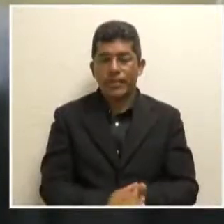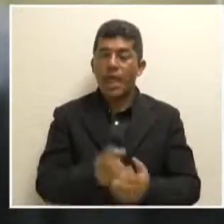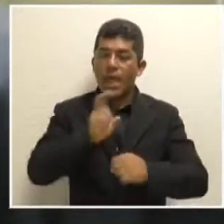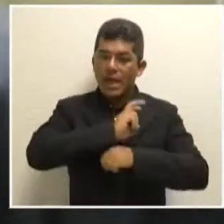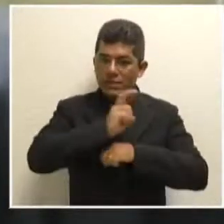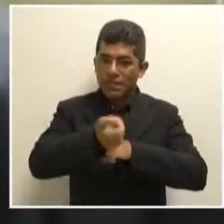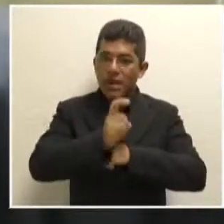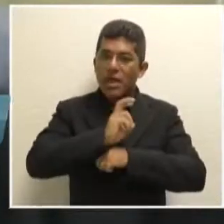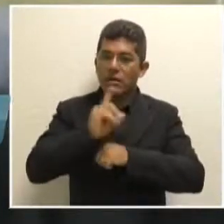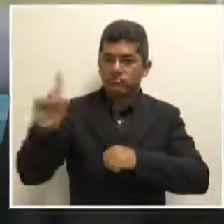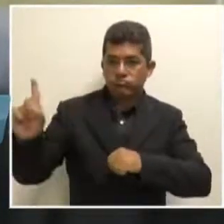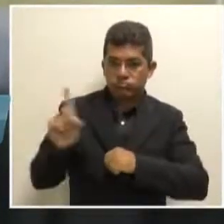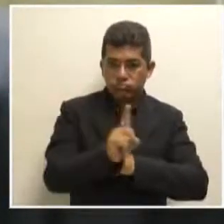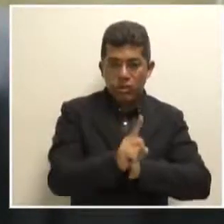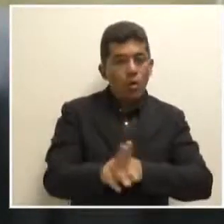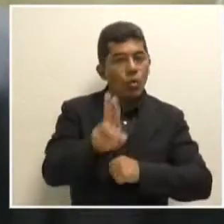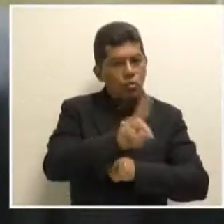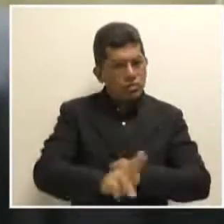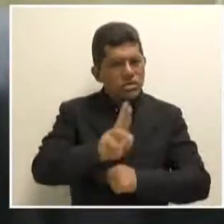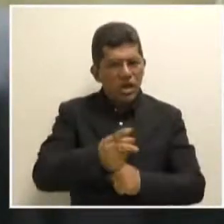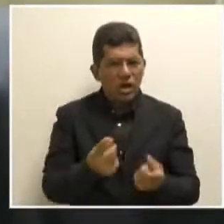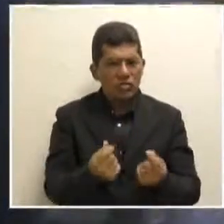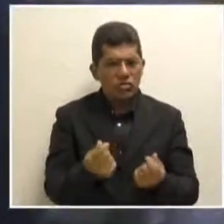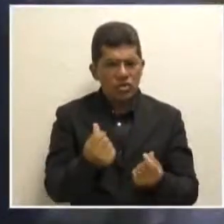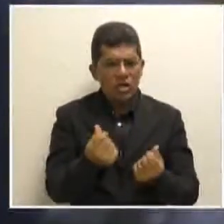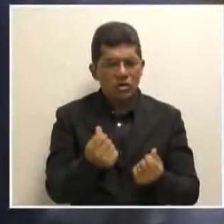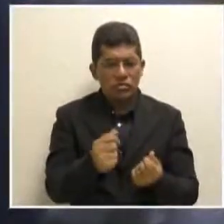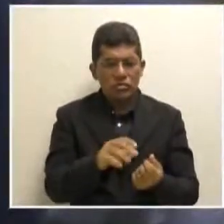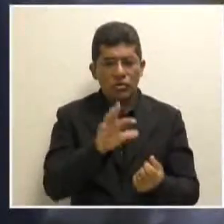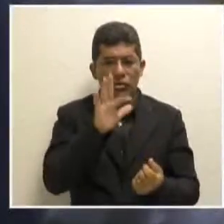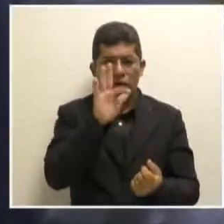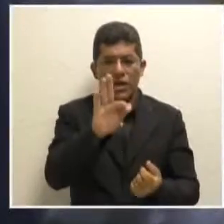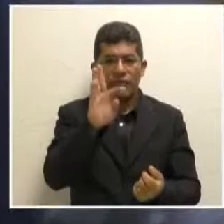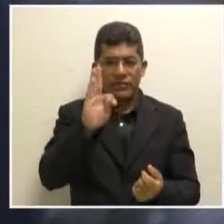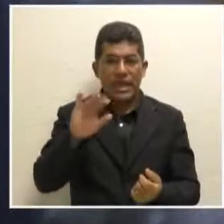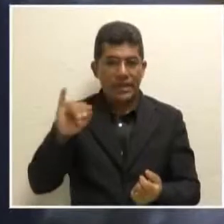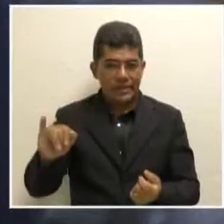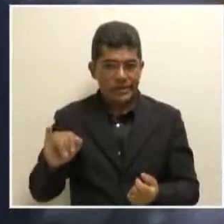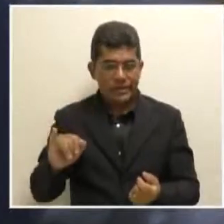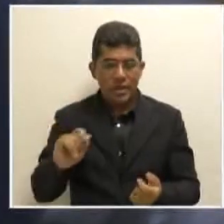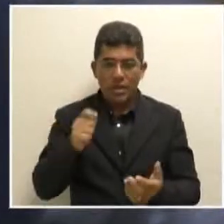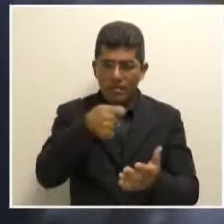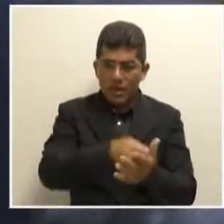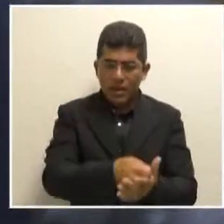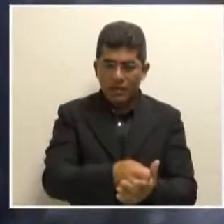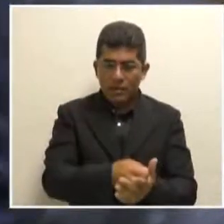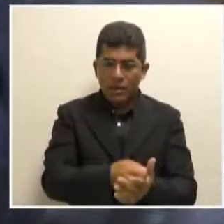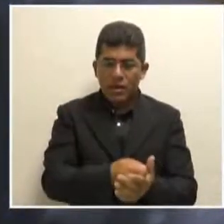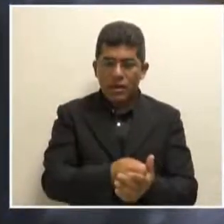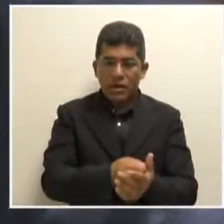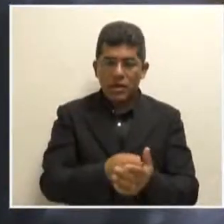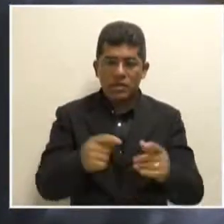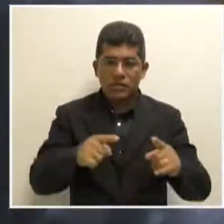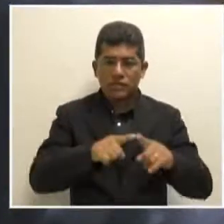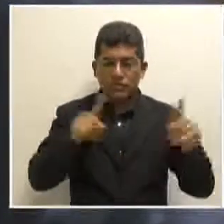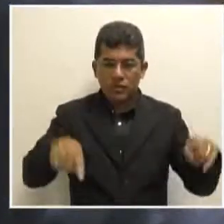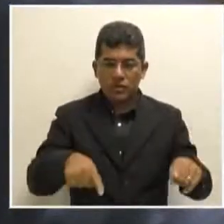Assembleia para utilizar os recursos do FTI para investimento em pagamento de custeio de pessoal